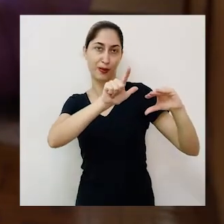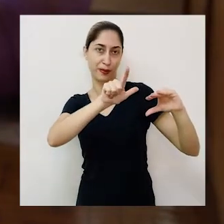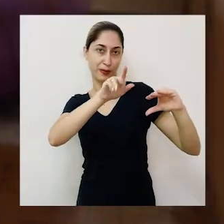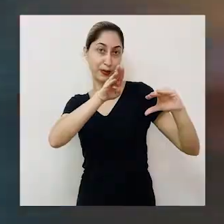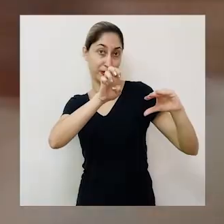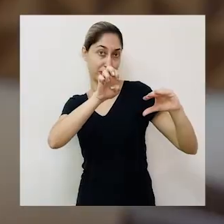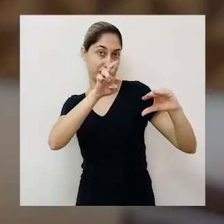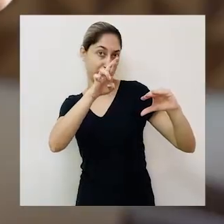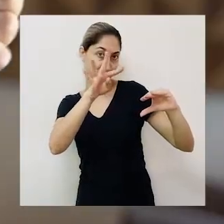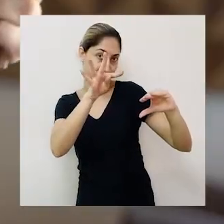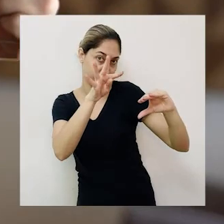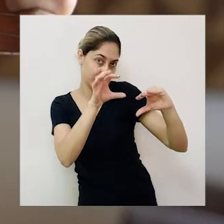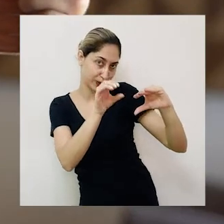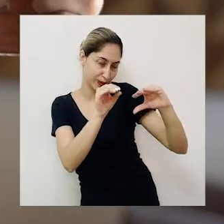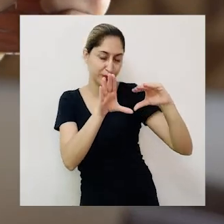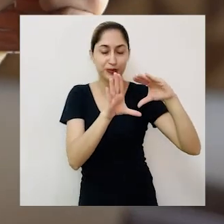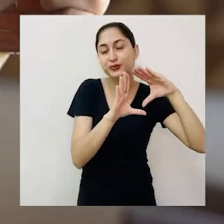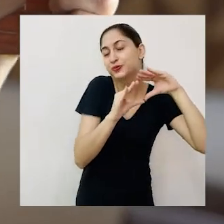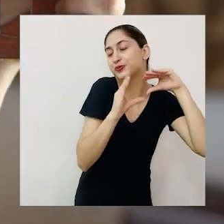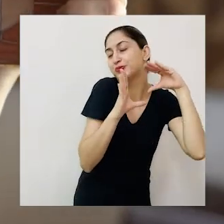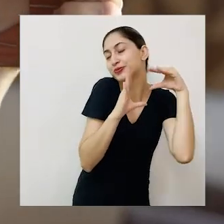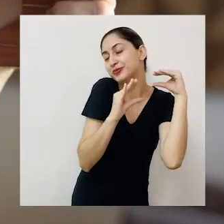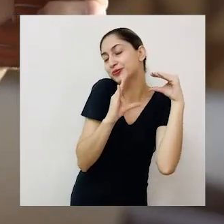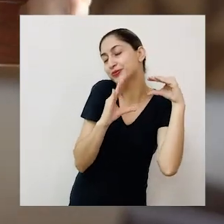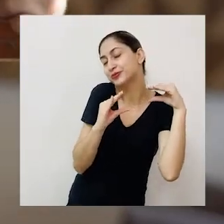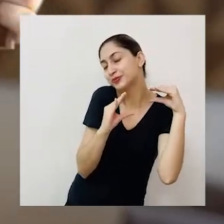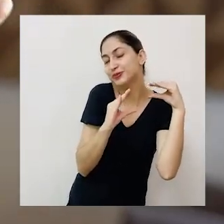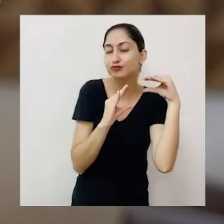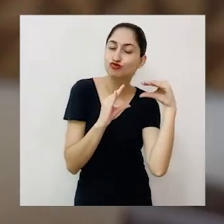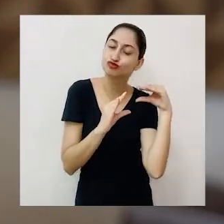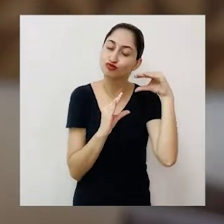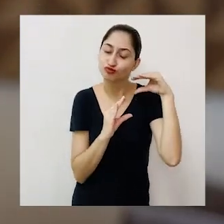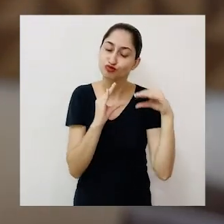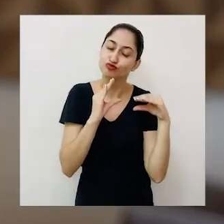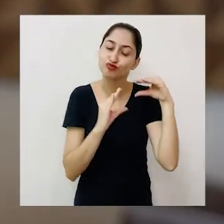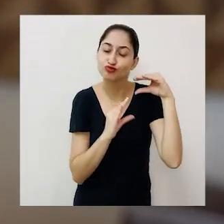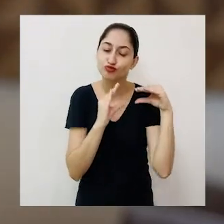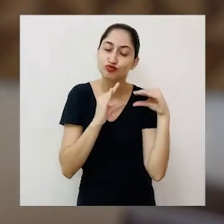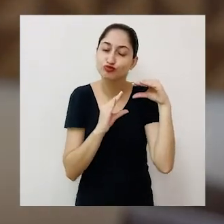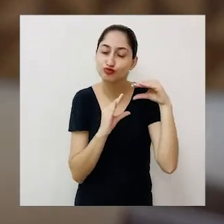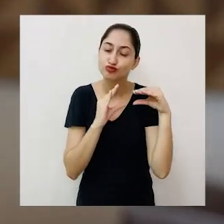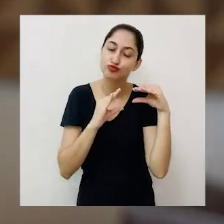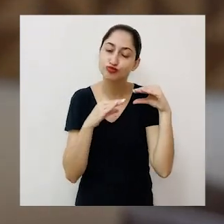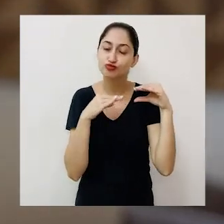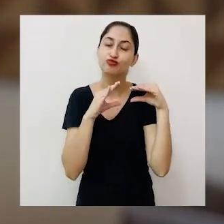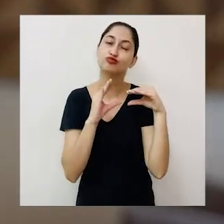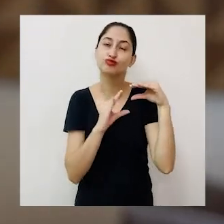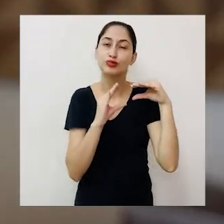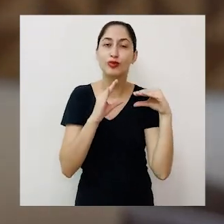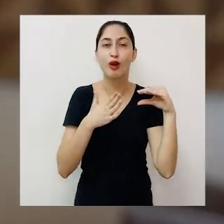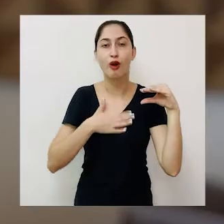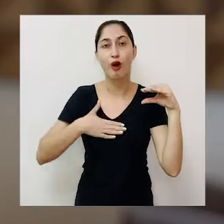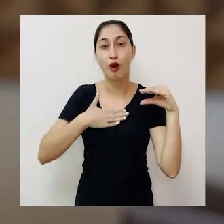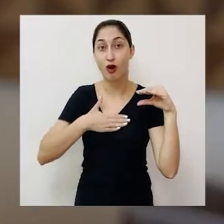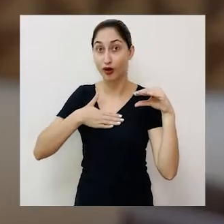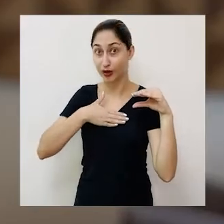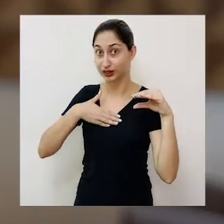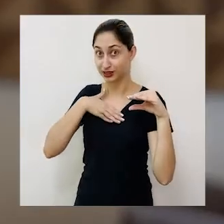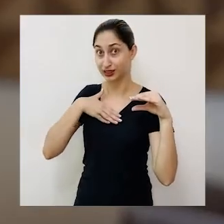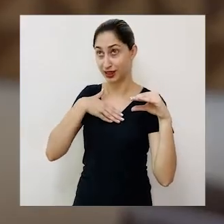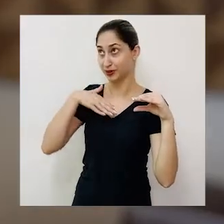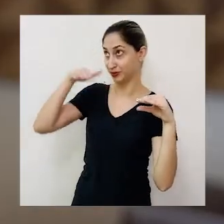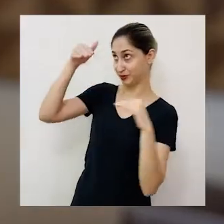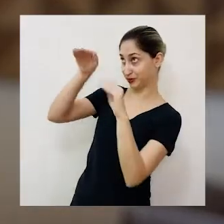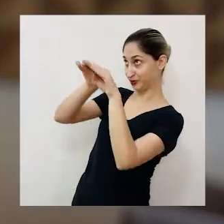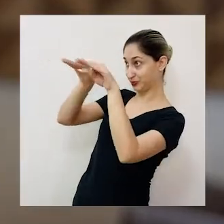Almofada. Alberto ao Almofada se acomoda em seus braços rechonchudos e passa horas ouvindo as histórias